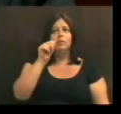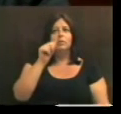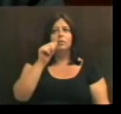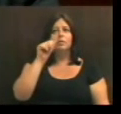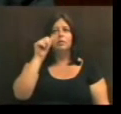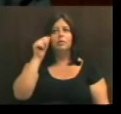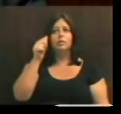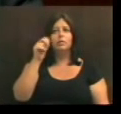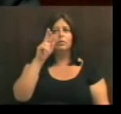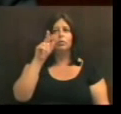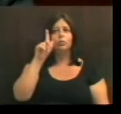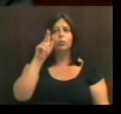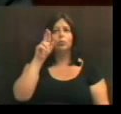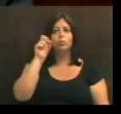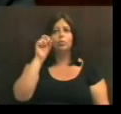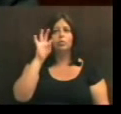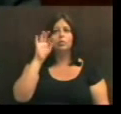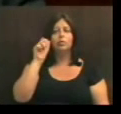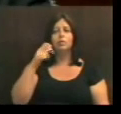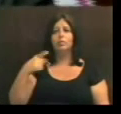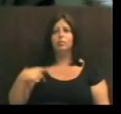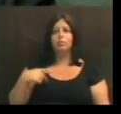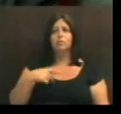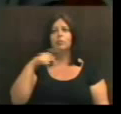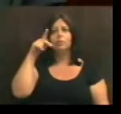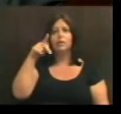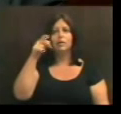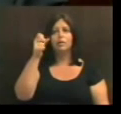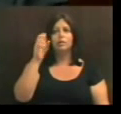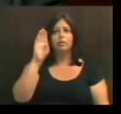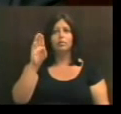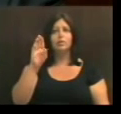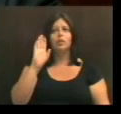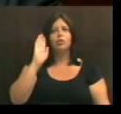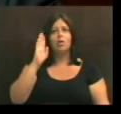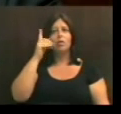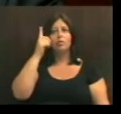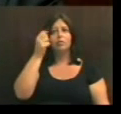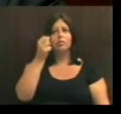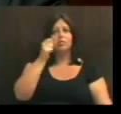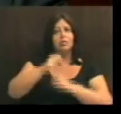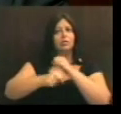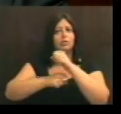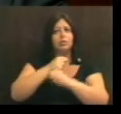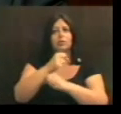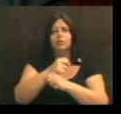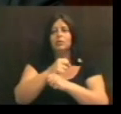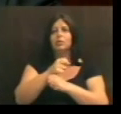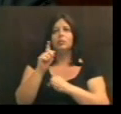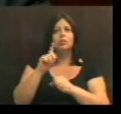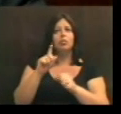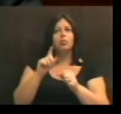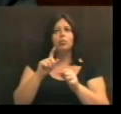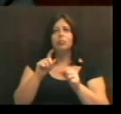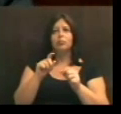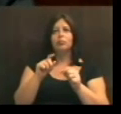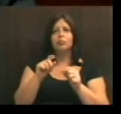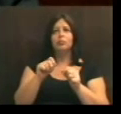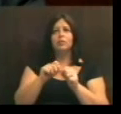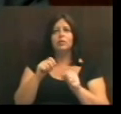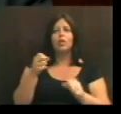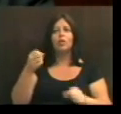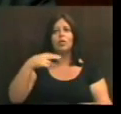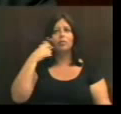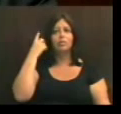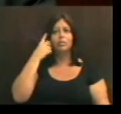do nosso partido, PSB, que já há 16 anos não elegia uma nova deputada